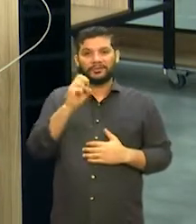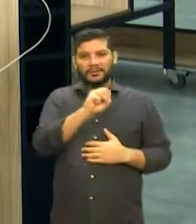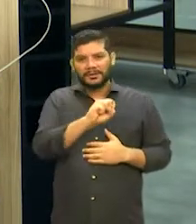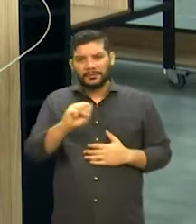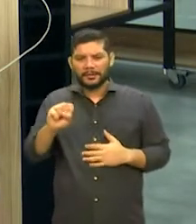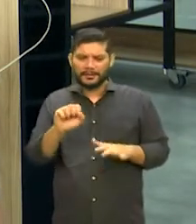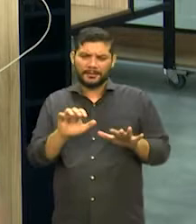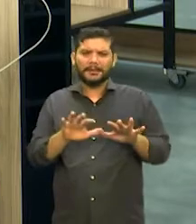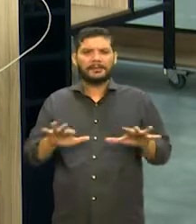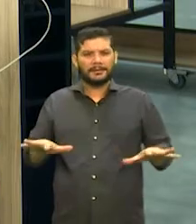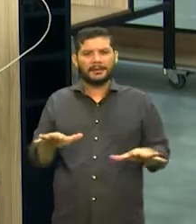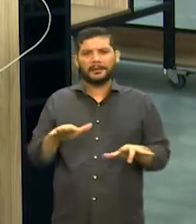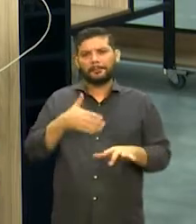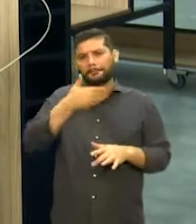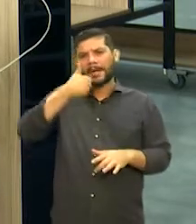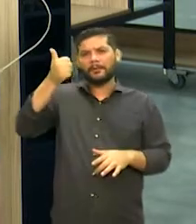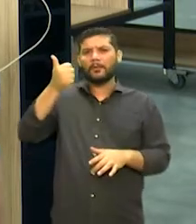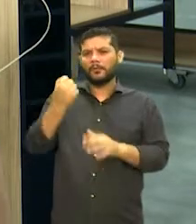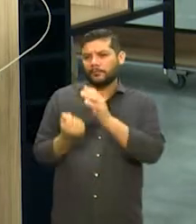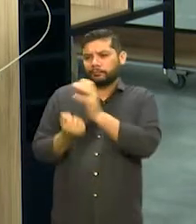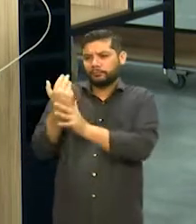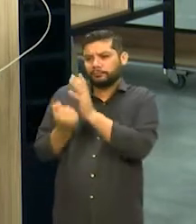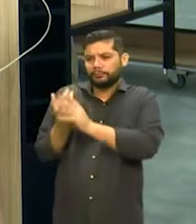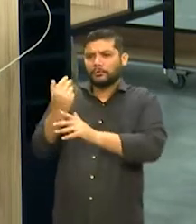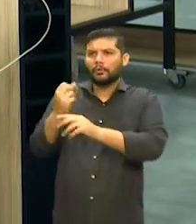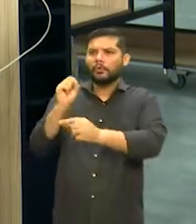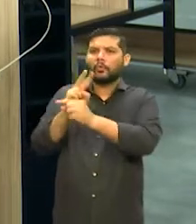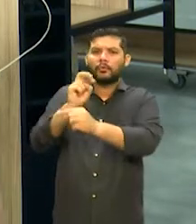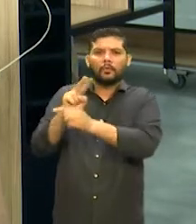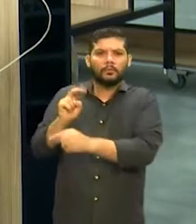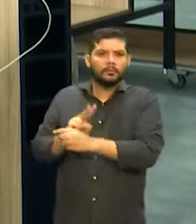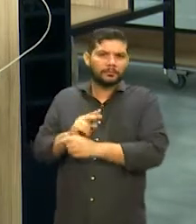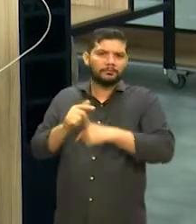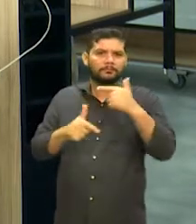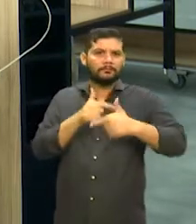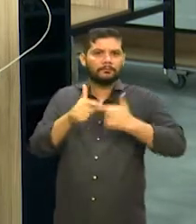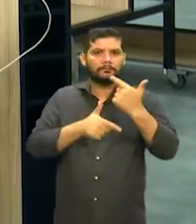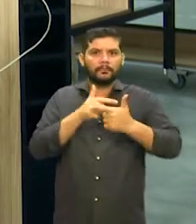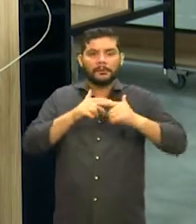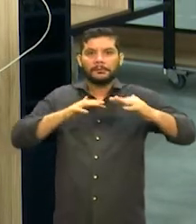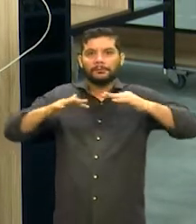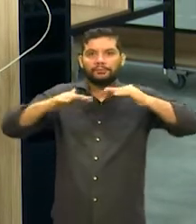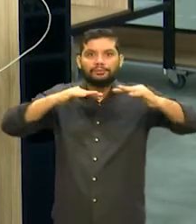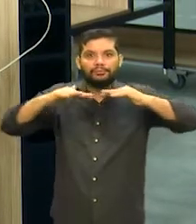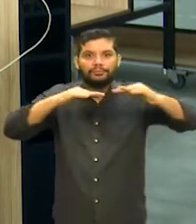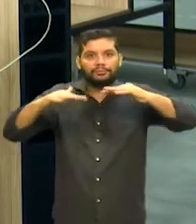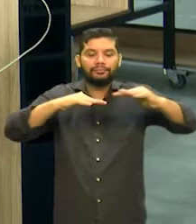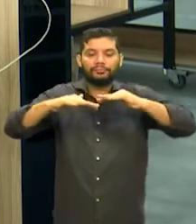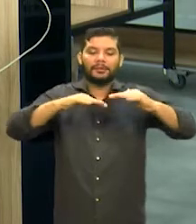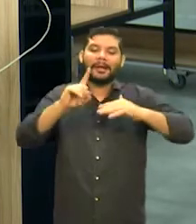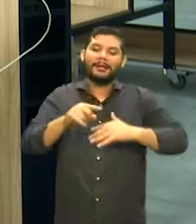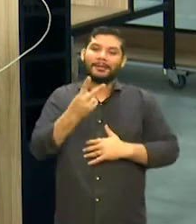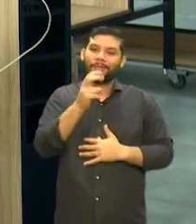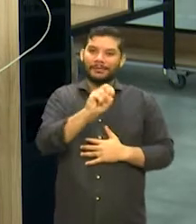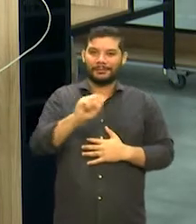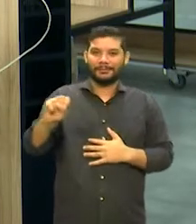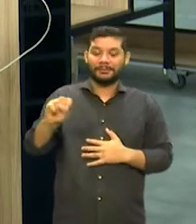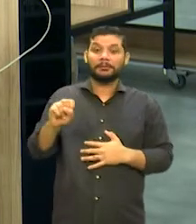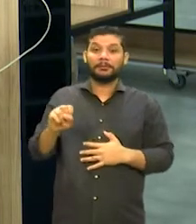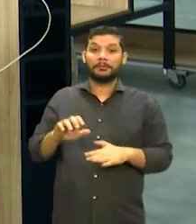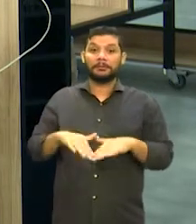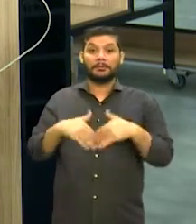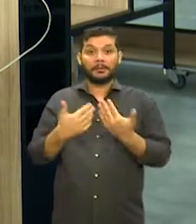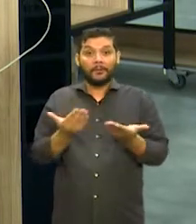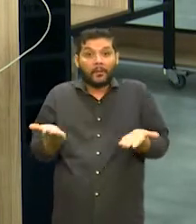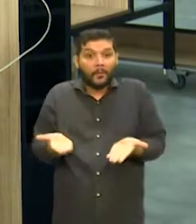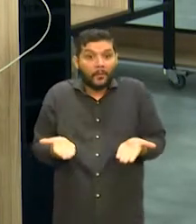negócios, para a contratação de mão de obra, porque o mercado é mais aquecido durante o segundo semestre. Então, a nossa expectativa